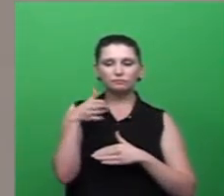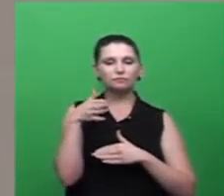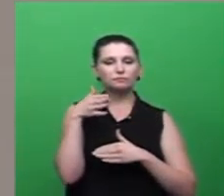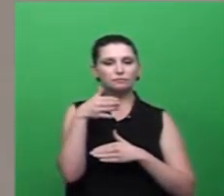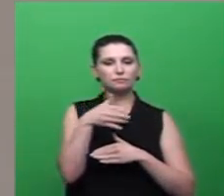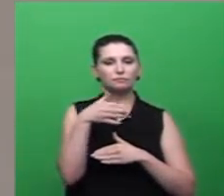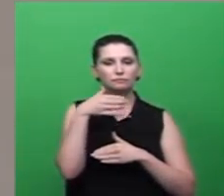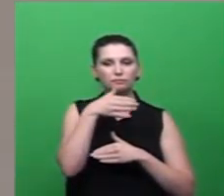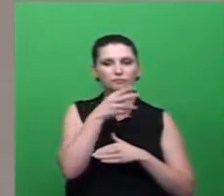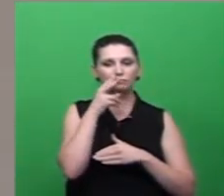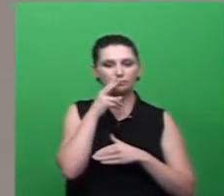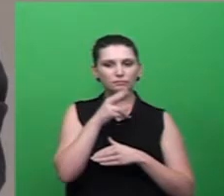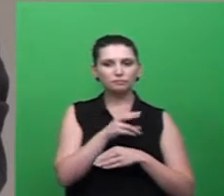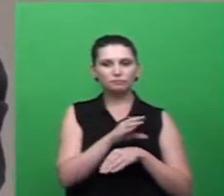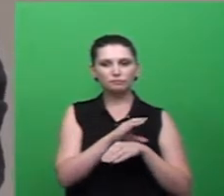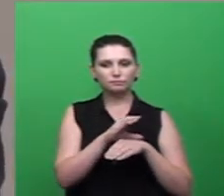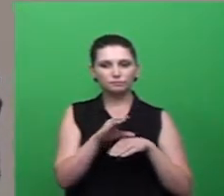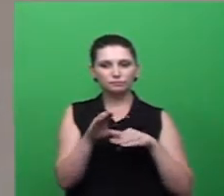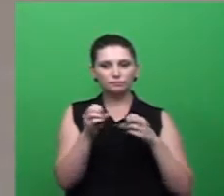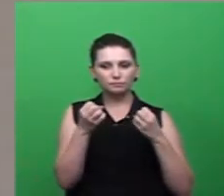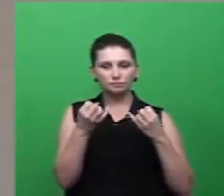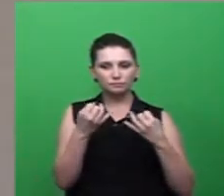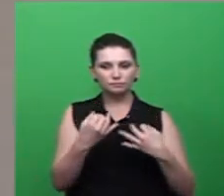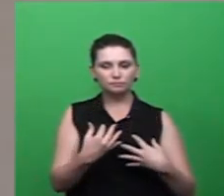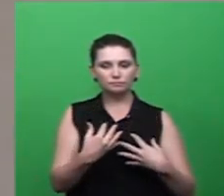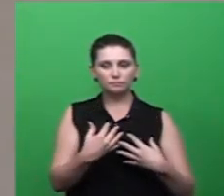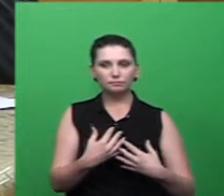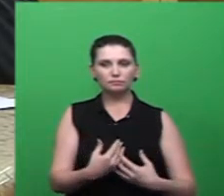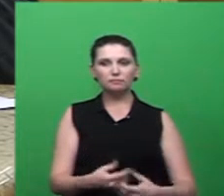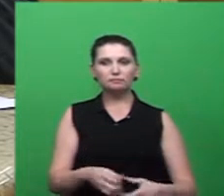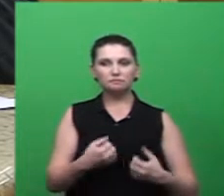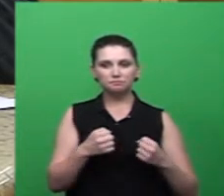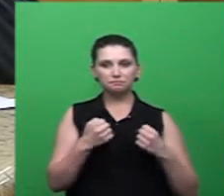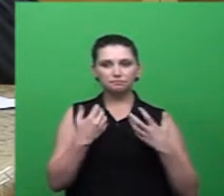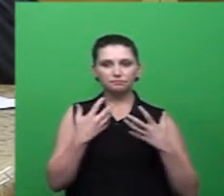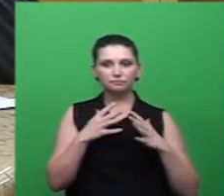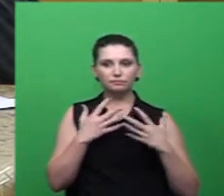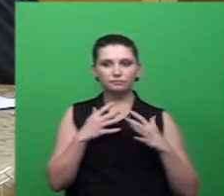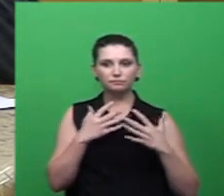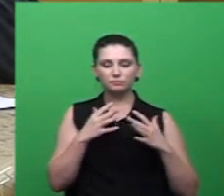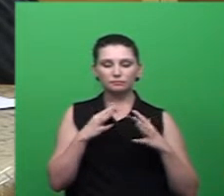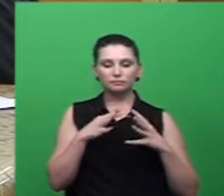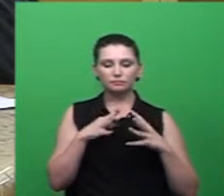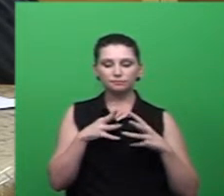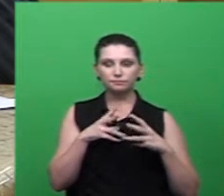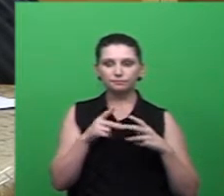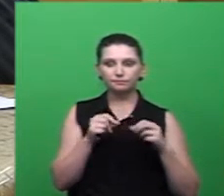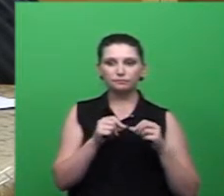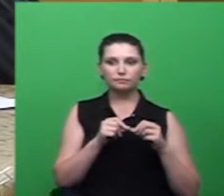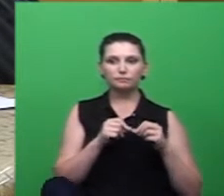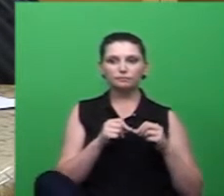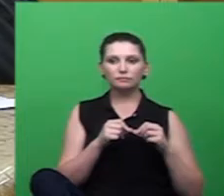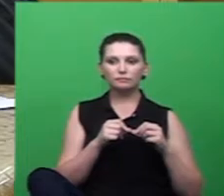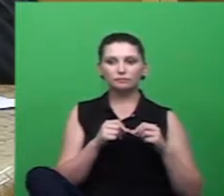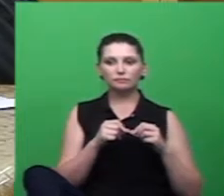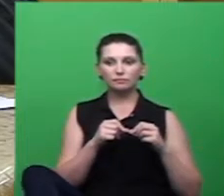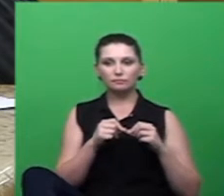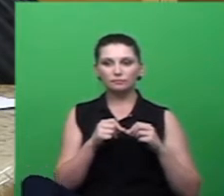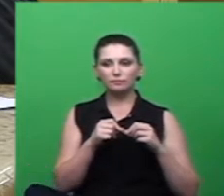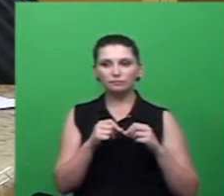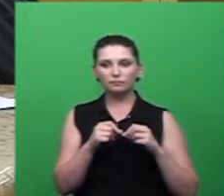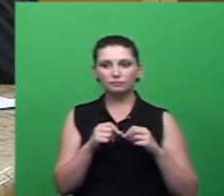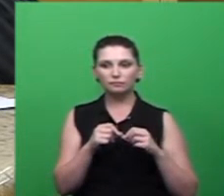capacitado na educação então dar os parabéns porque realmente se cada um fazer a sua parte e está dando resultado a educação está